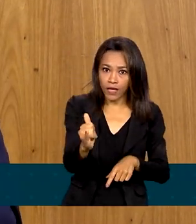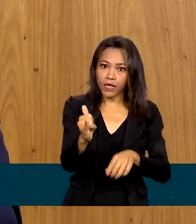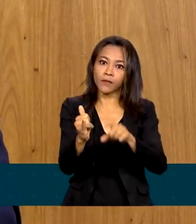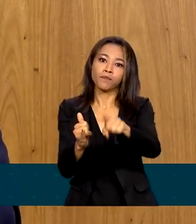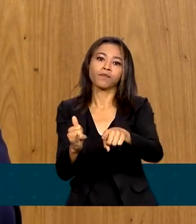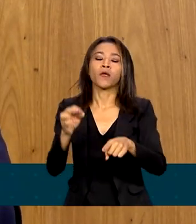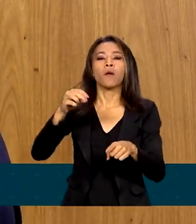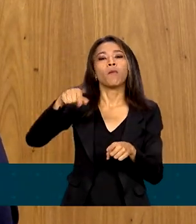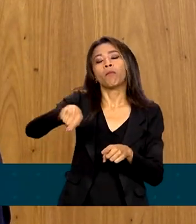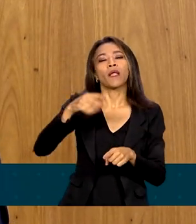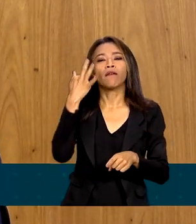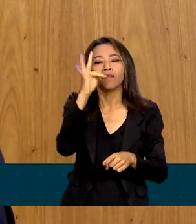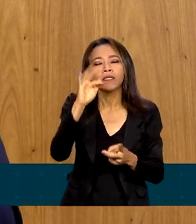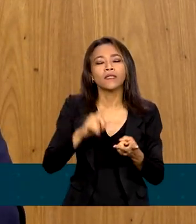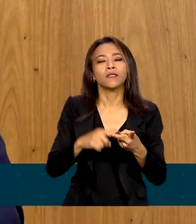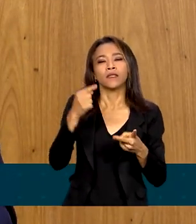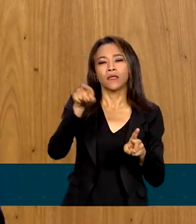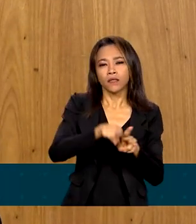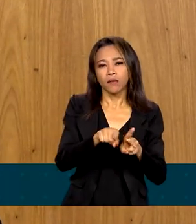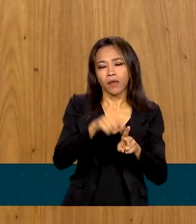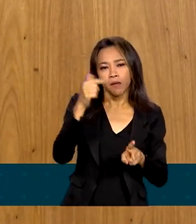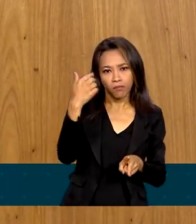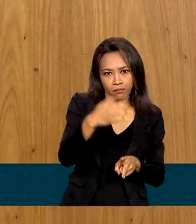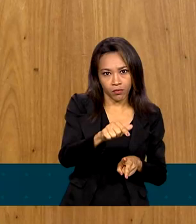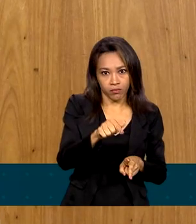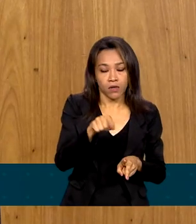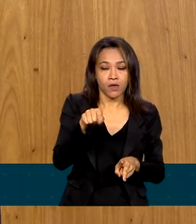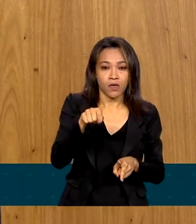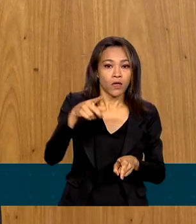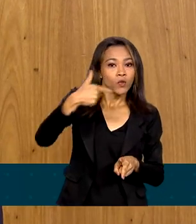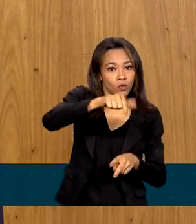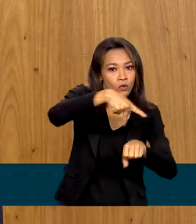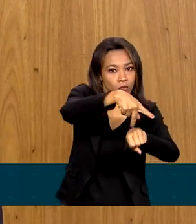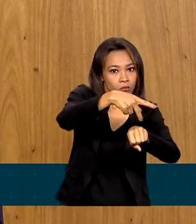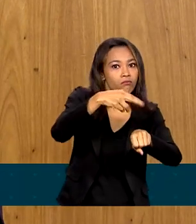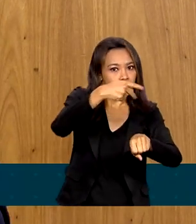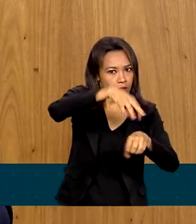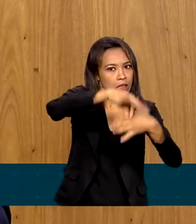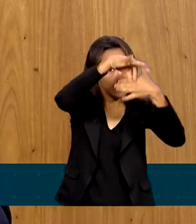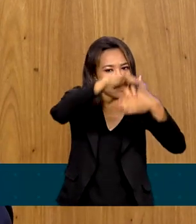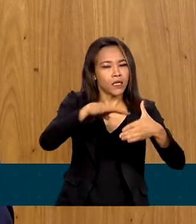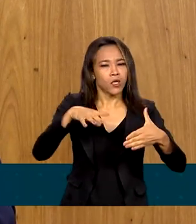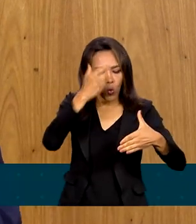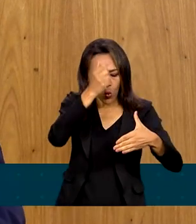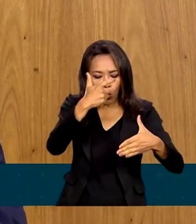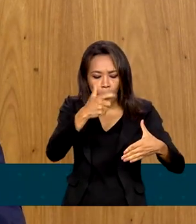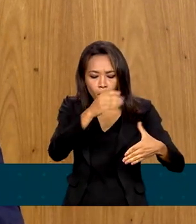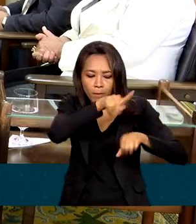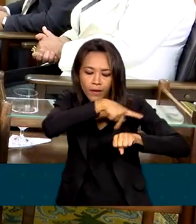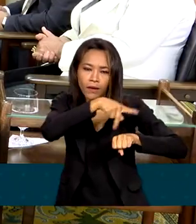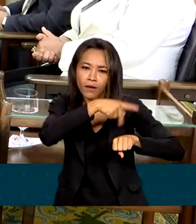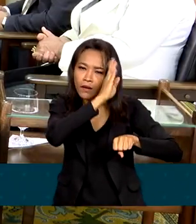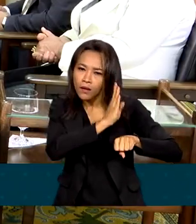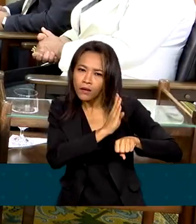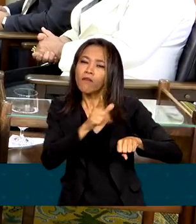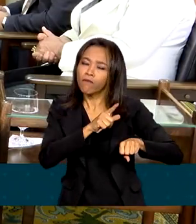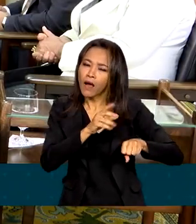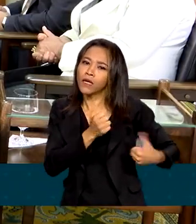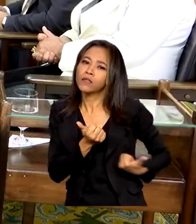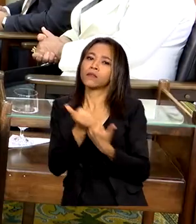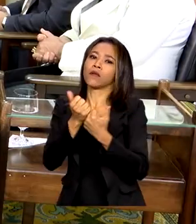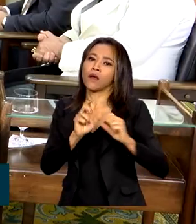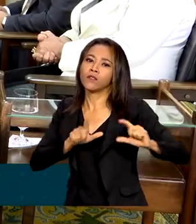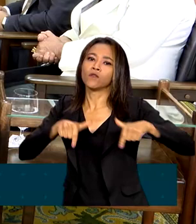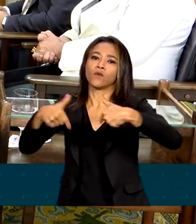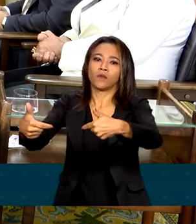Macron, eu disse para o Olavo Schultz que o Brasil está à disposição para fazer qualquer esforço para garantir a paz. E na semana em que